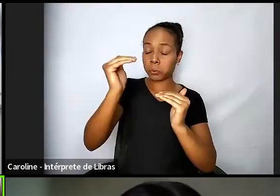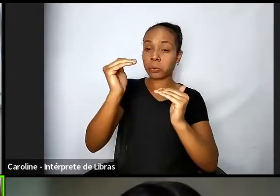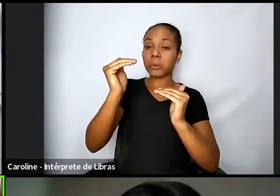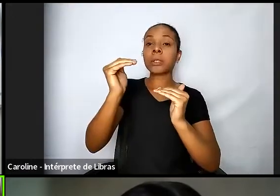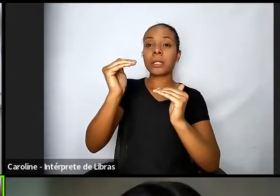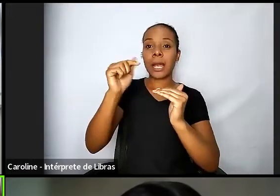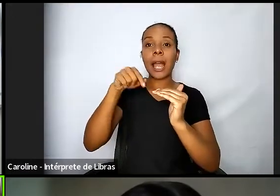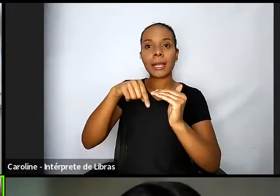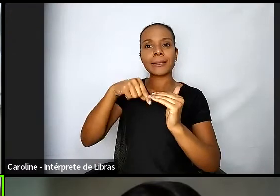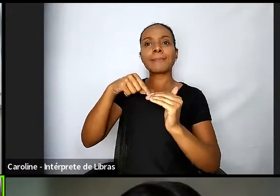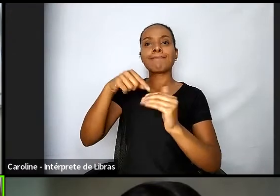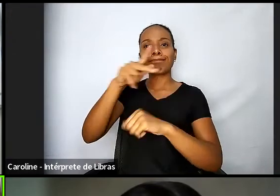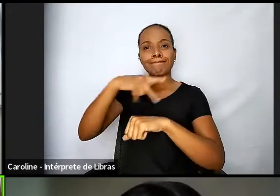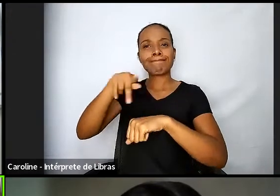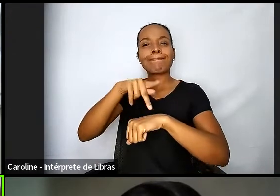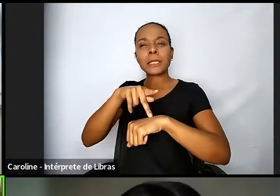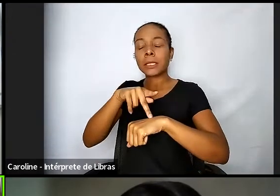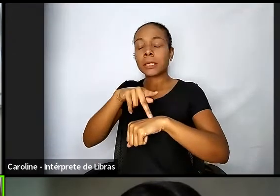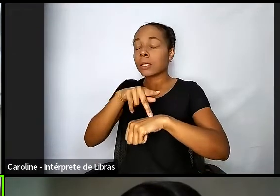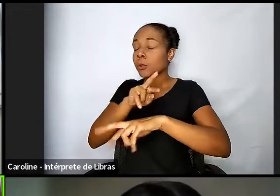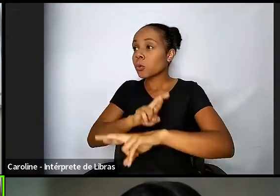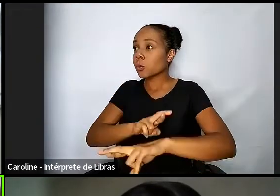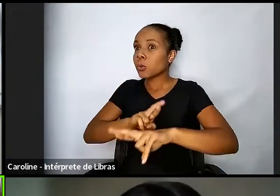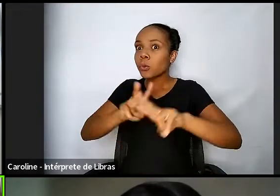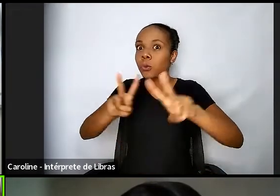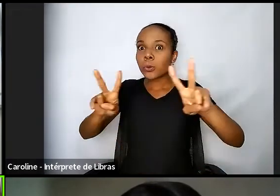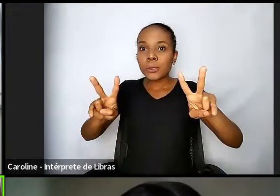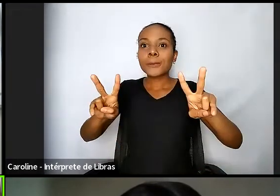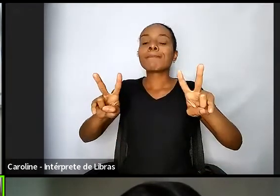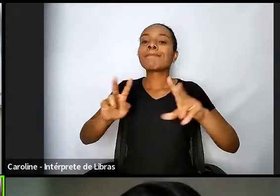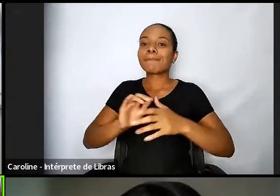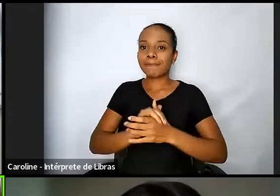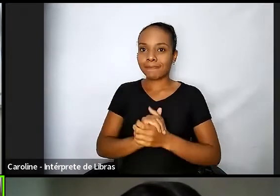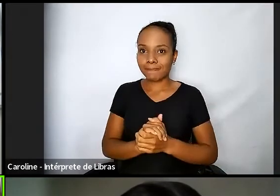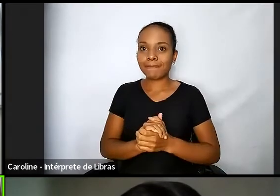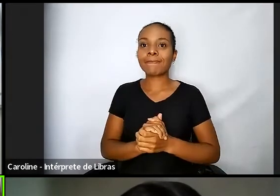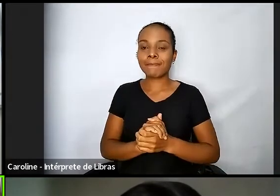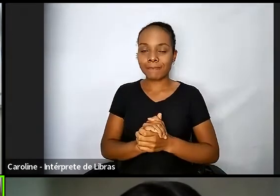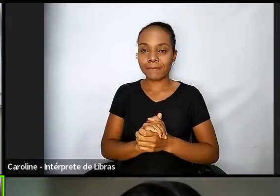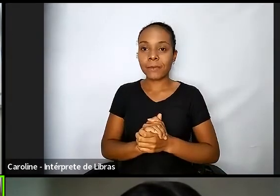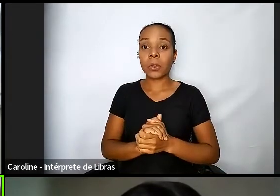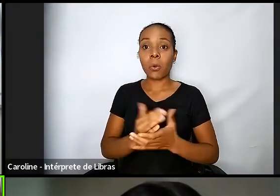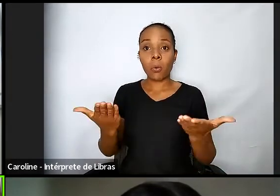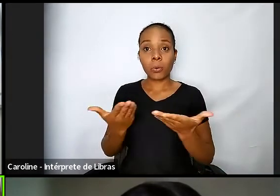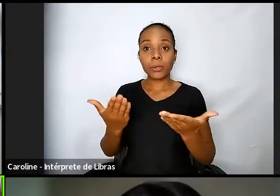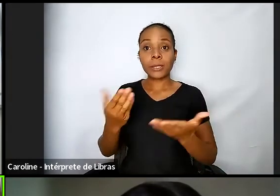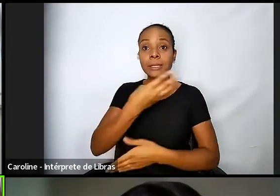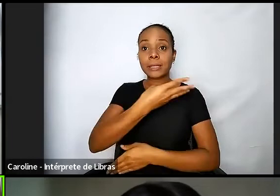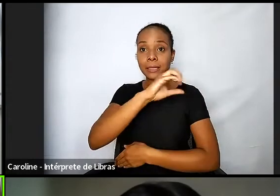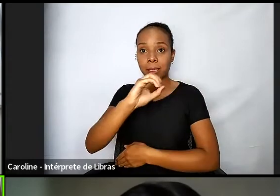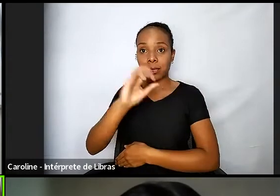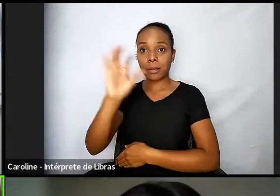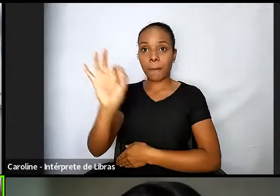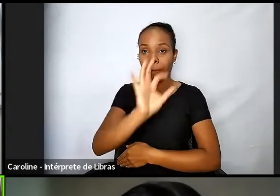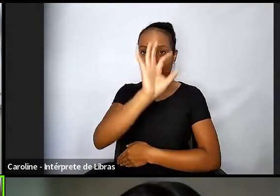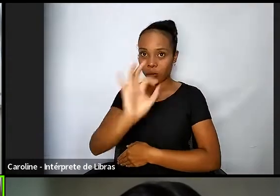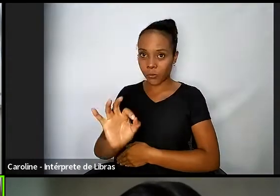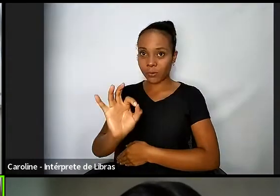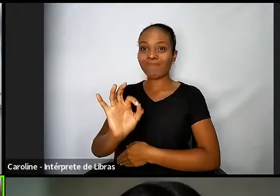como bem colocou. Efetivamente, nós temos quase 30% da riqueza nacional